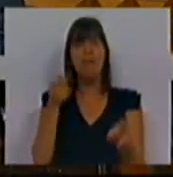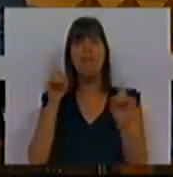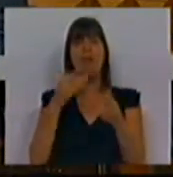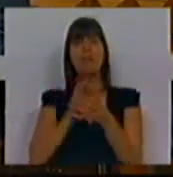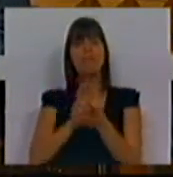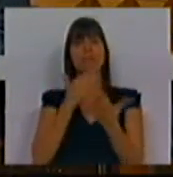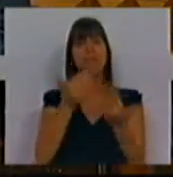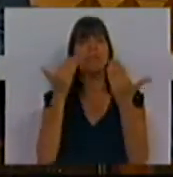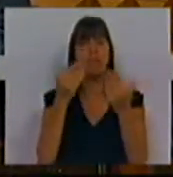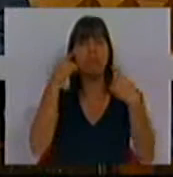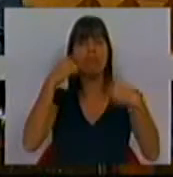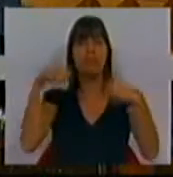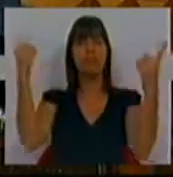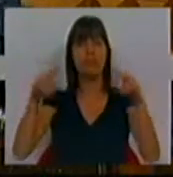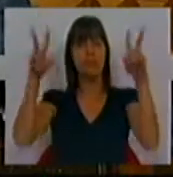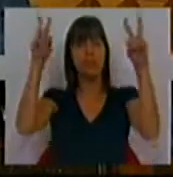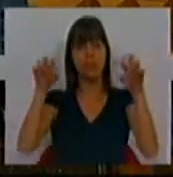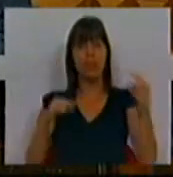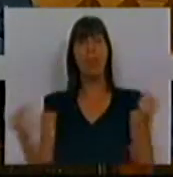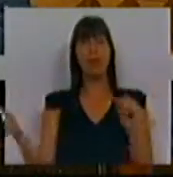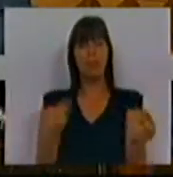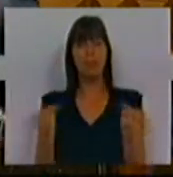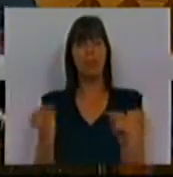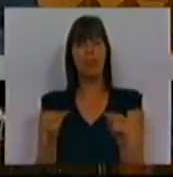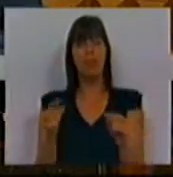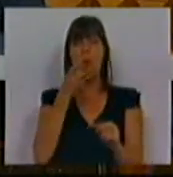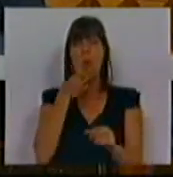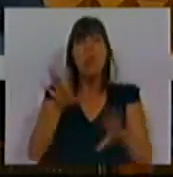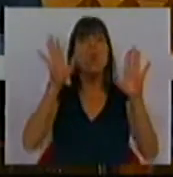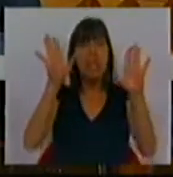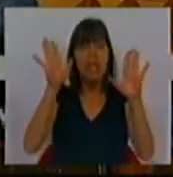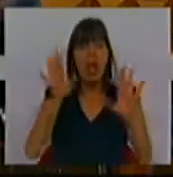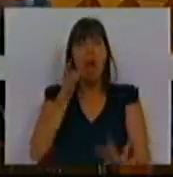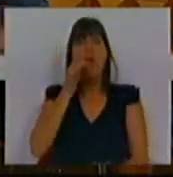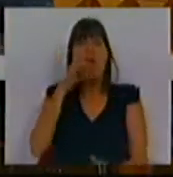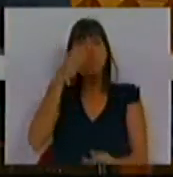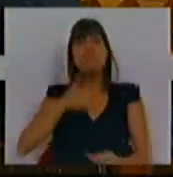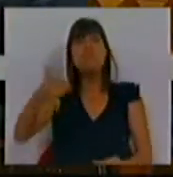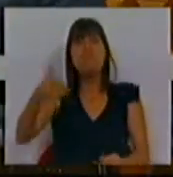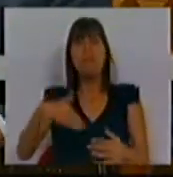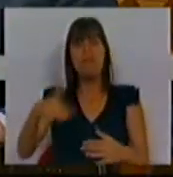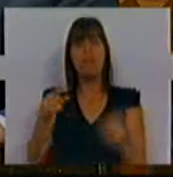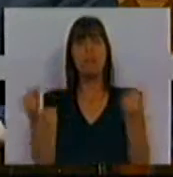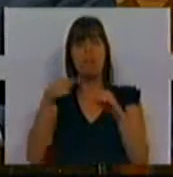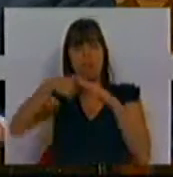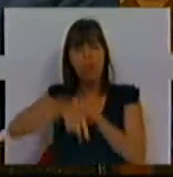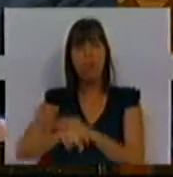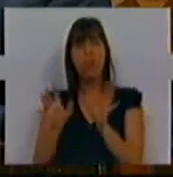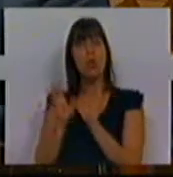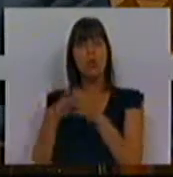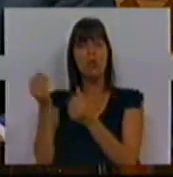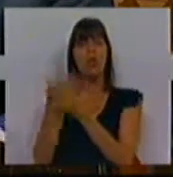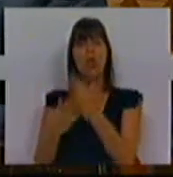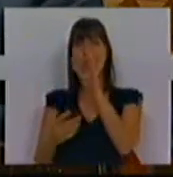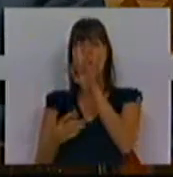saudação por ter trazido este tema aqui a debate e uns dias destes vamos debater em profundidade a Comissão de